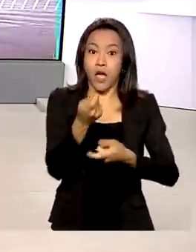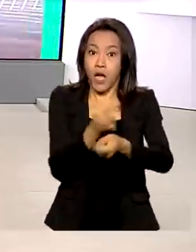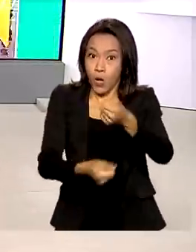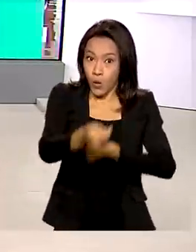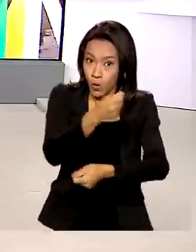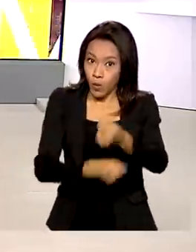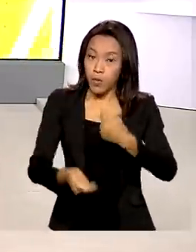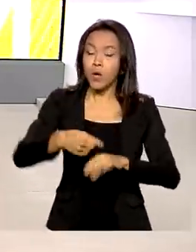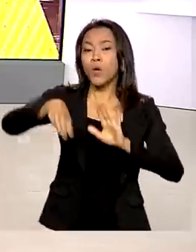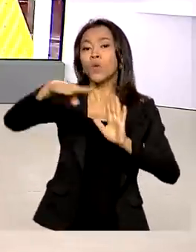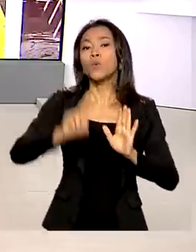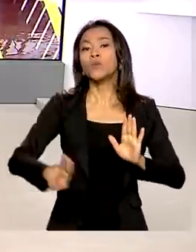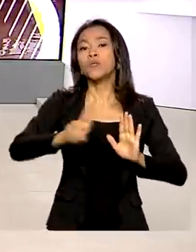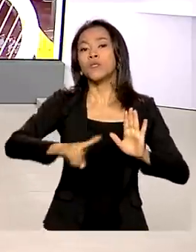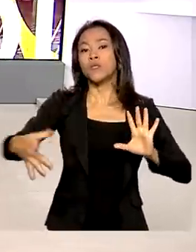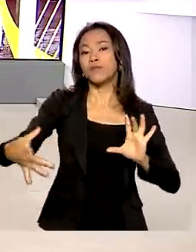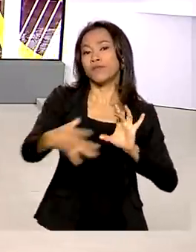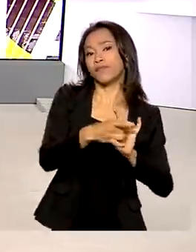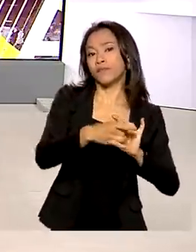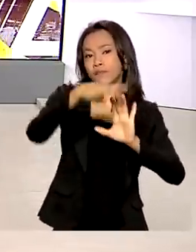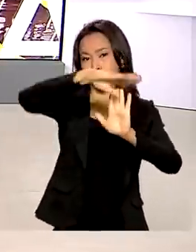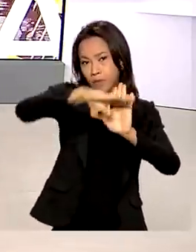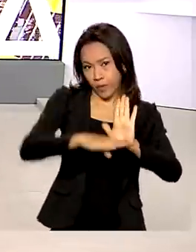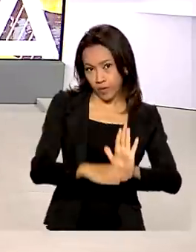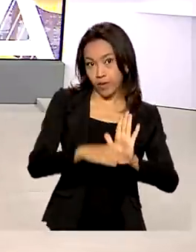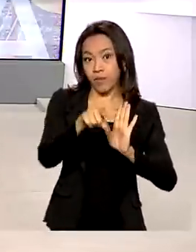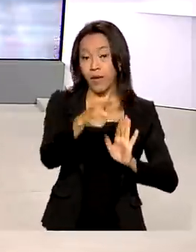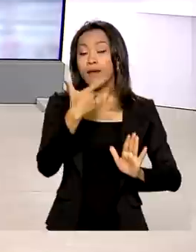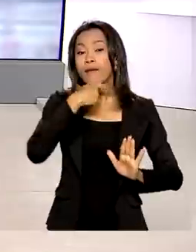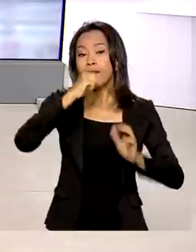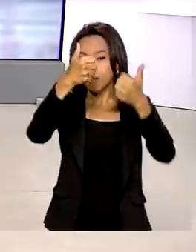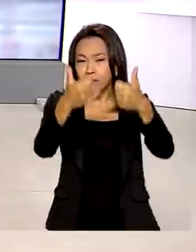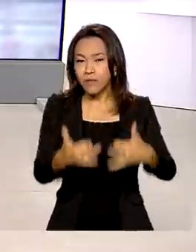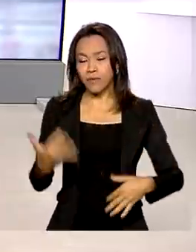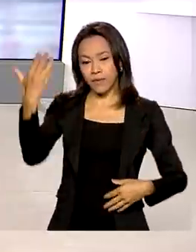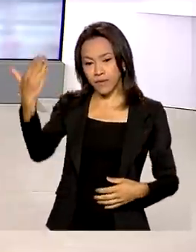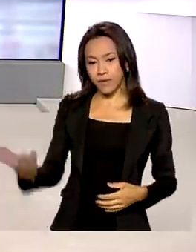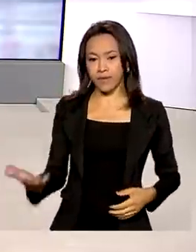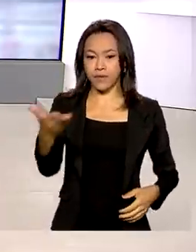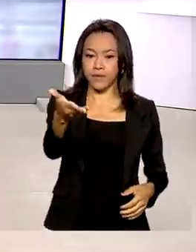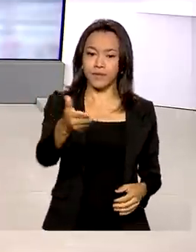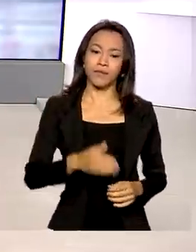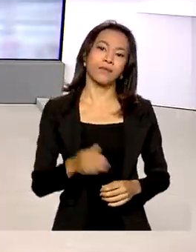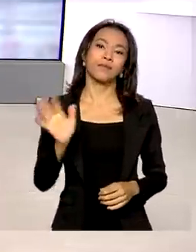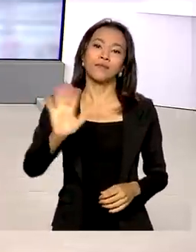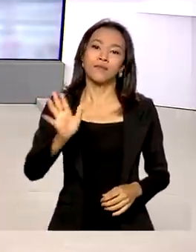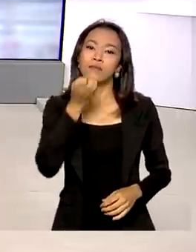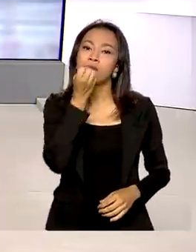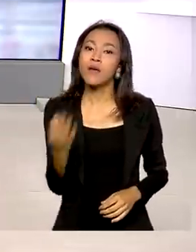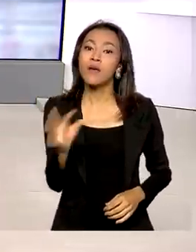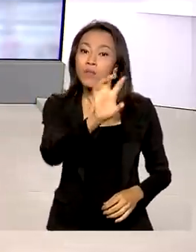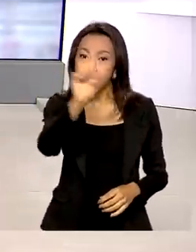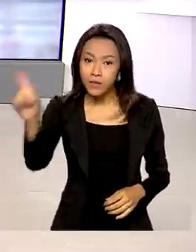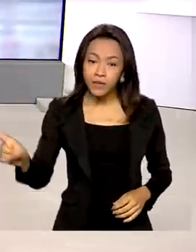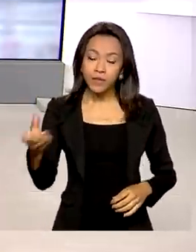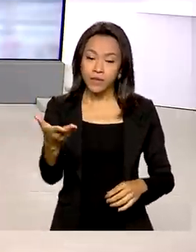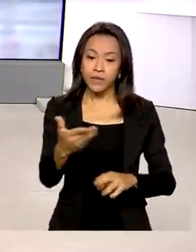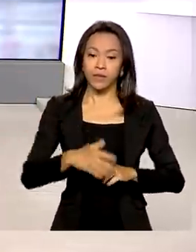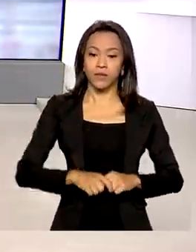Oportunidade. Quem traz mais informações ao vivo para a gente é o repórter Glauco de Queiroz. Oi, Glauco, bom dia para você.